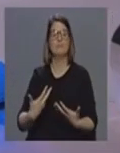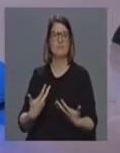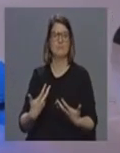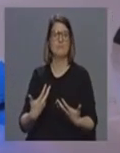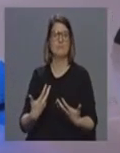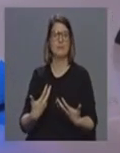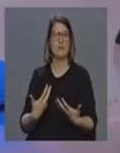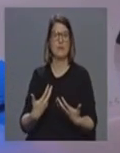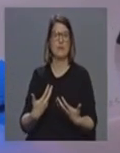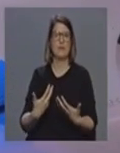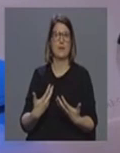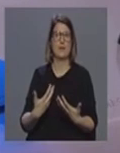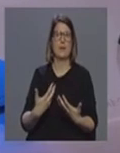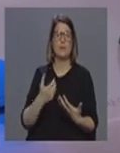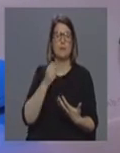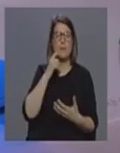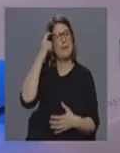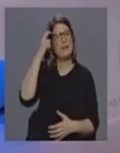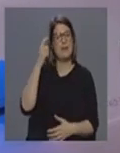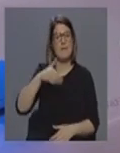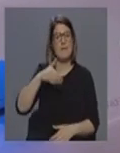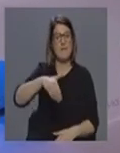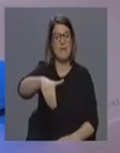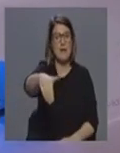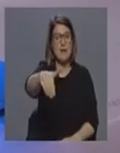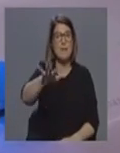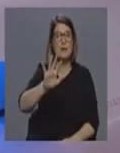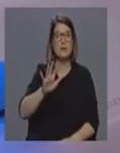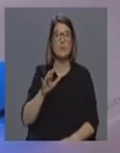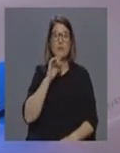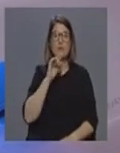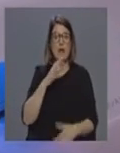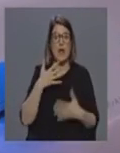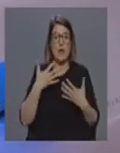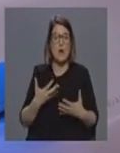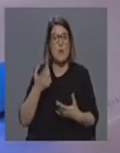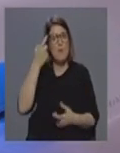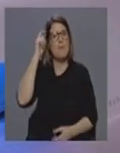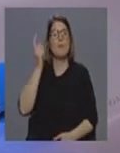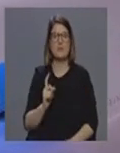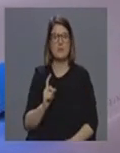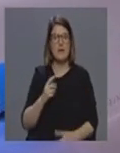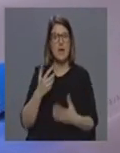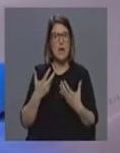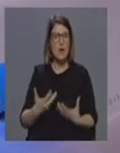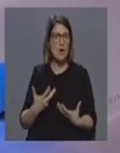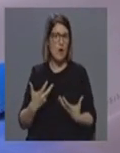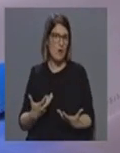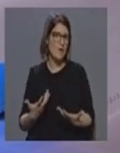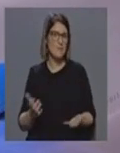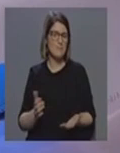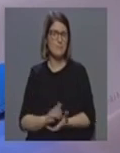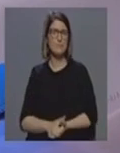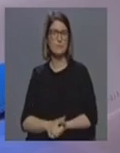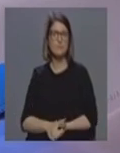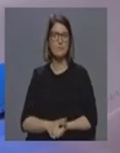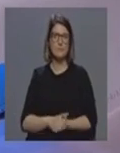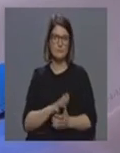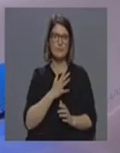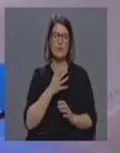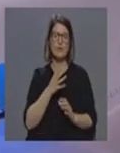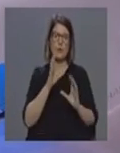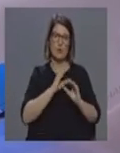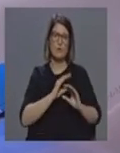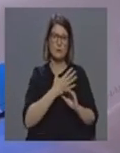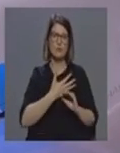previstas para uma fase, digamos assim, do surto, mas podem estar previstas ou nada indicaria que iriam ser implementadas amanhã. Já regressamos à conversa.